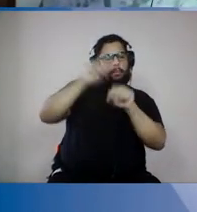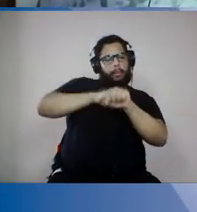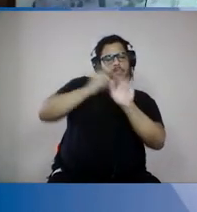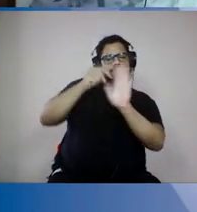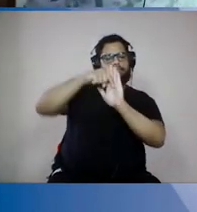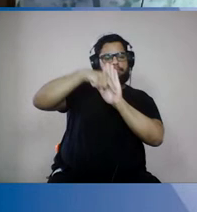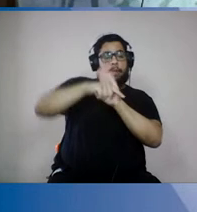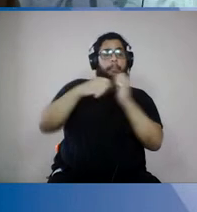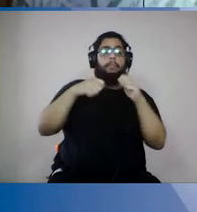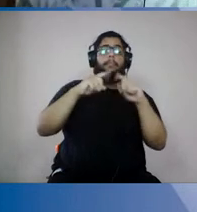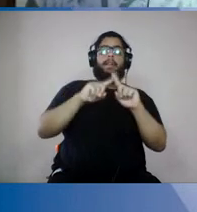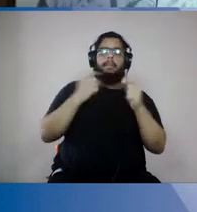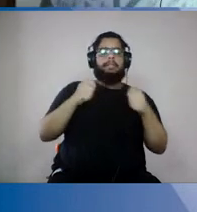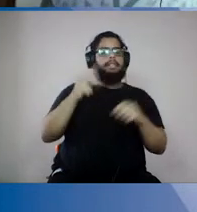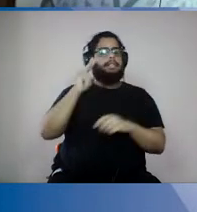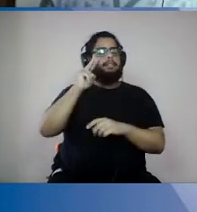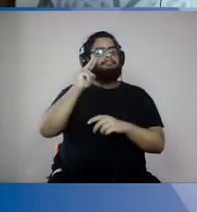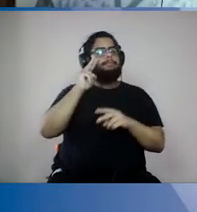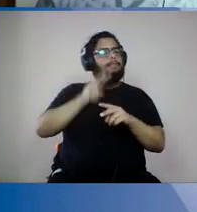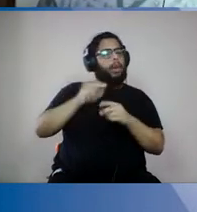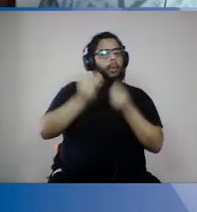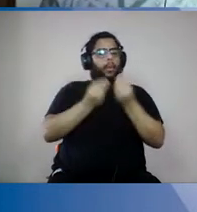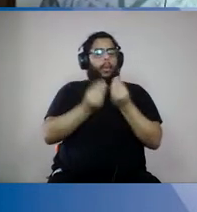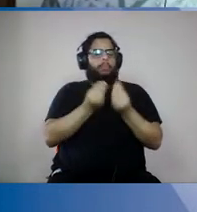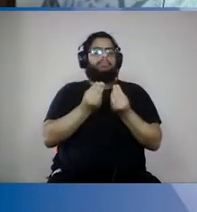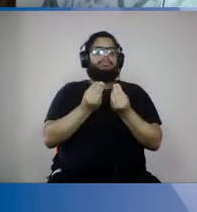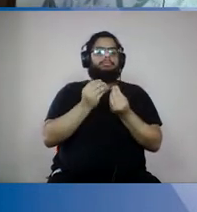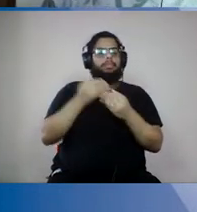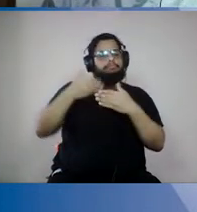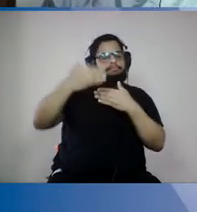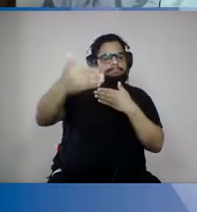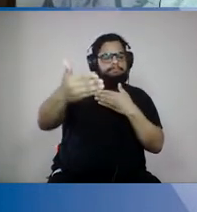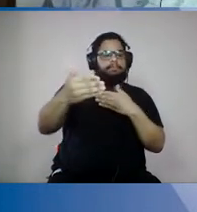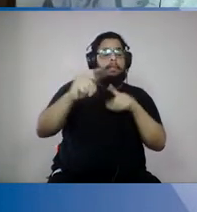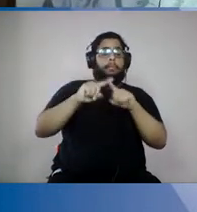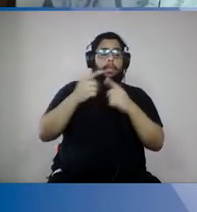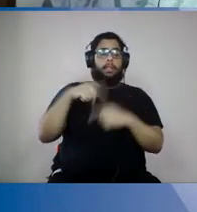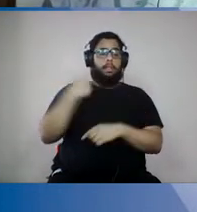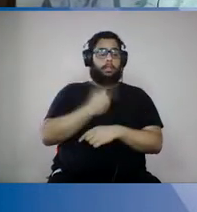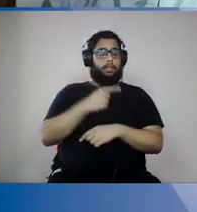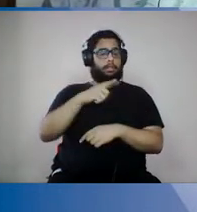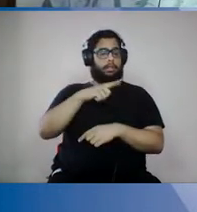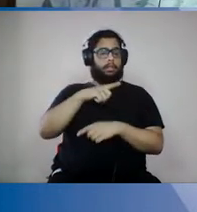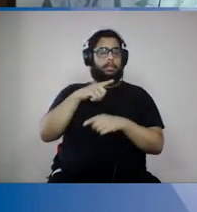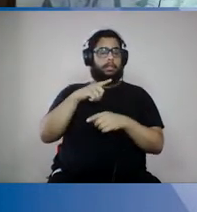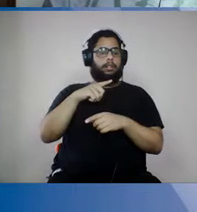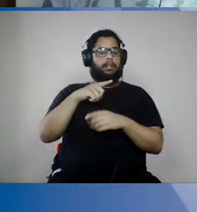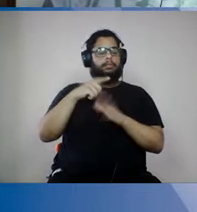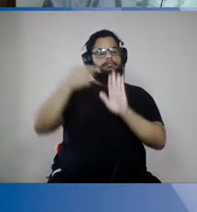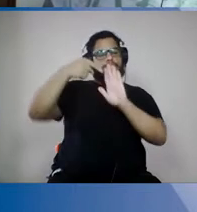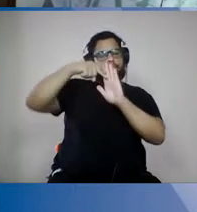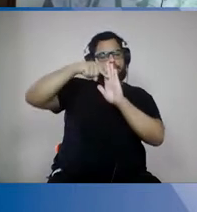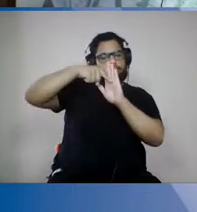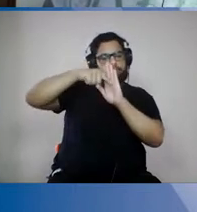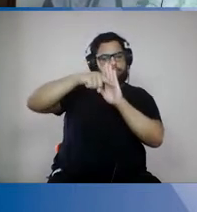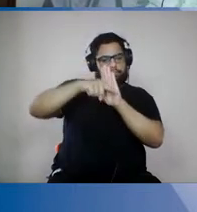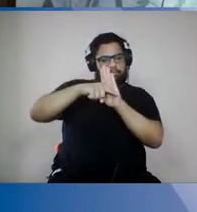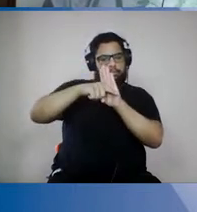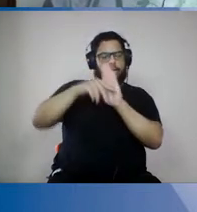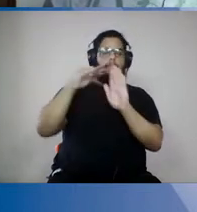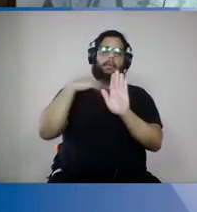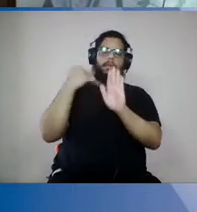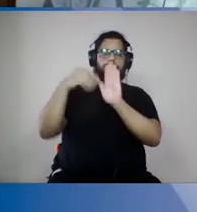precisar também observar qual será o comportamento daqui para frente, mas nós temos essa queda, a queda de média móvel,